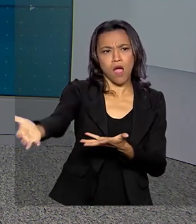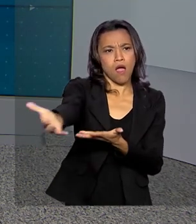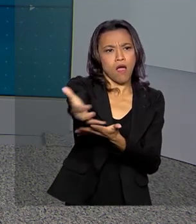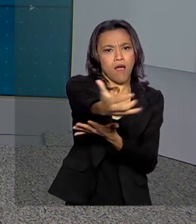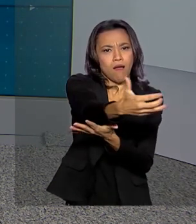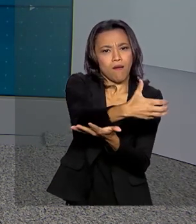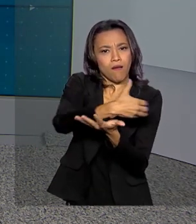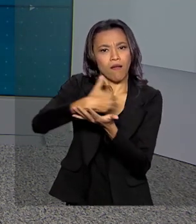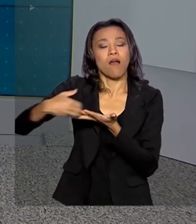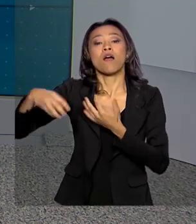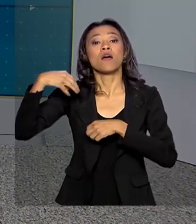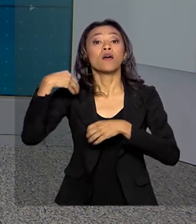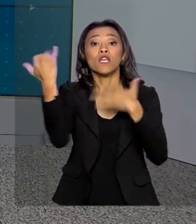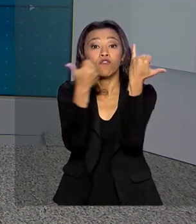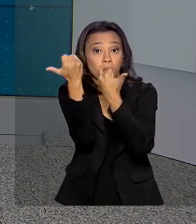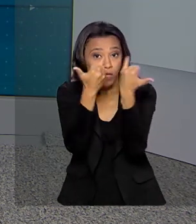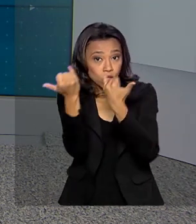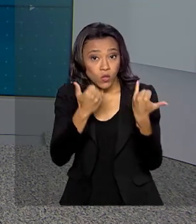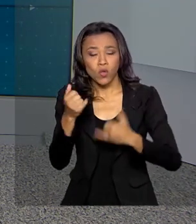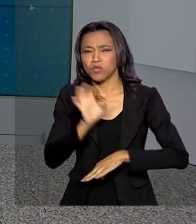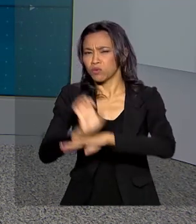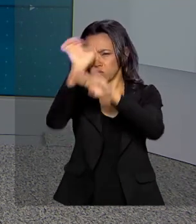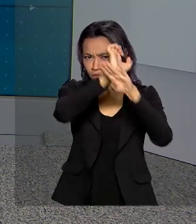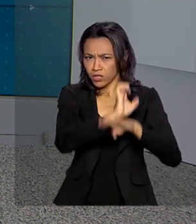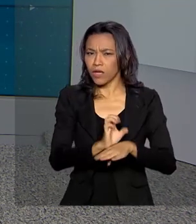todos os estádios e municípios, além do Distrito Federal.